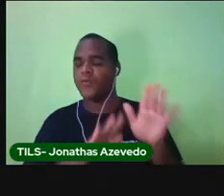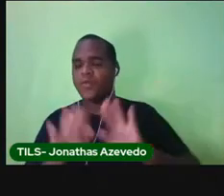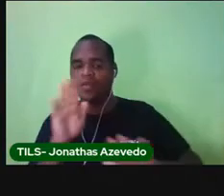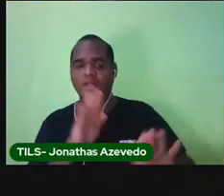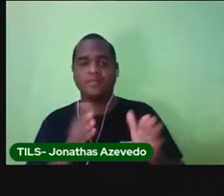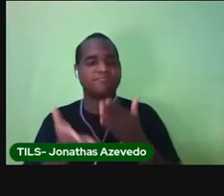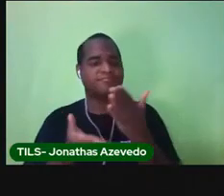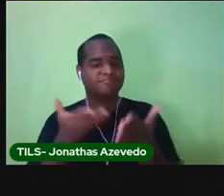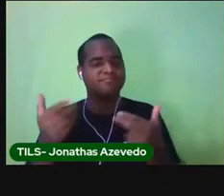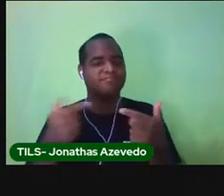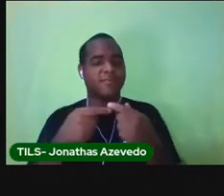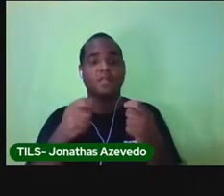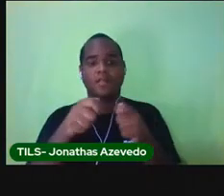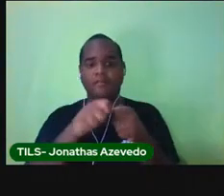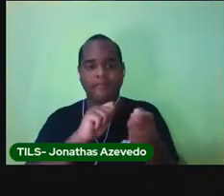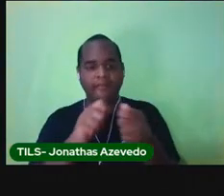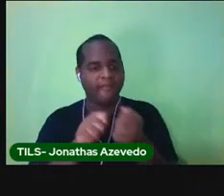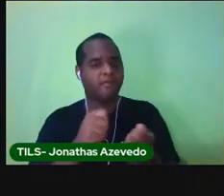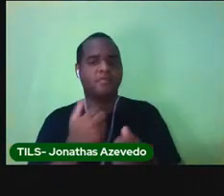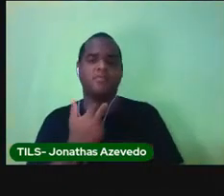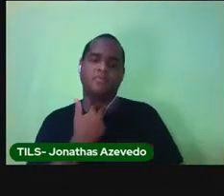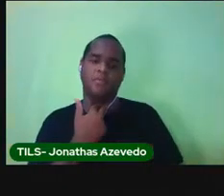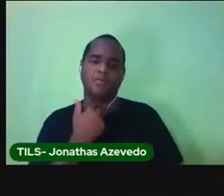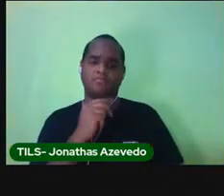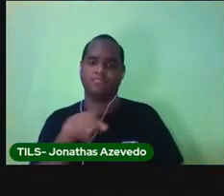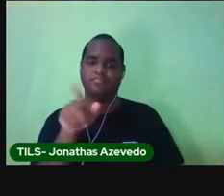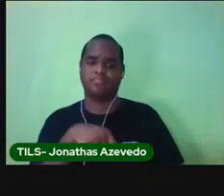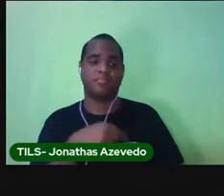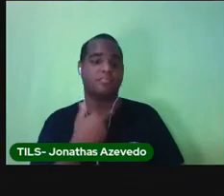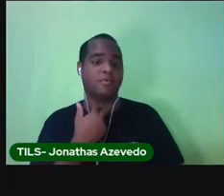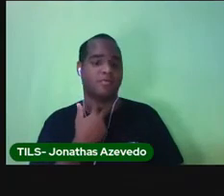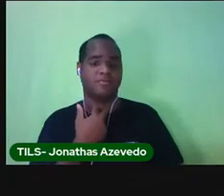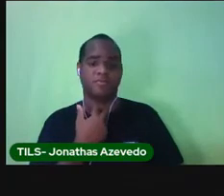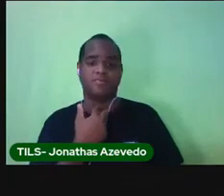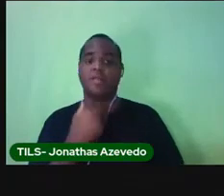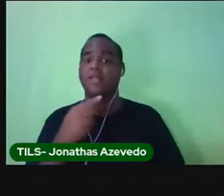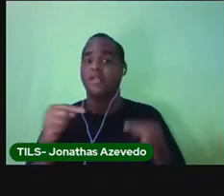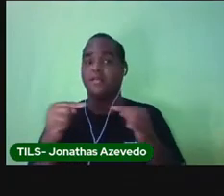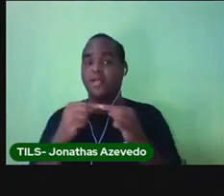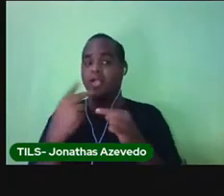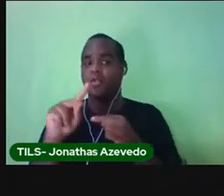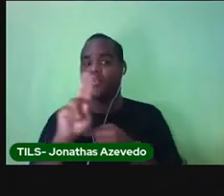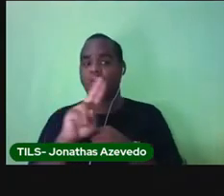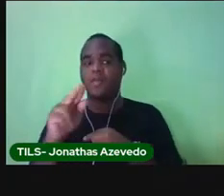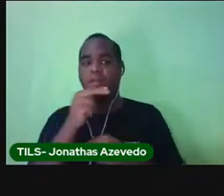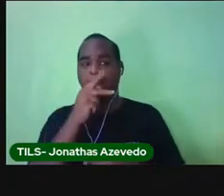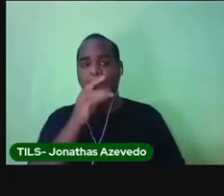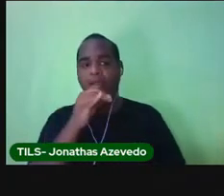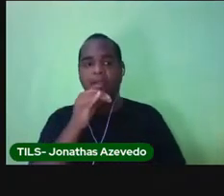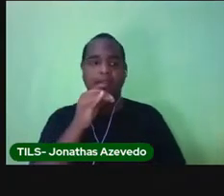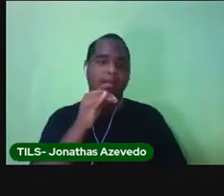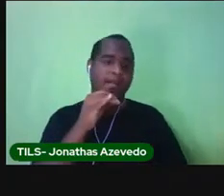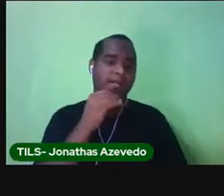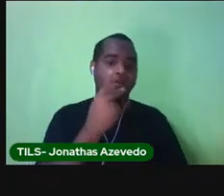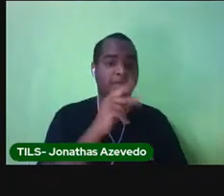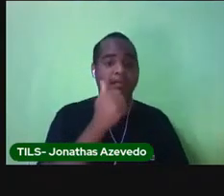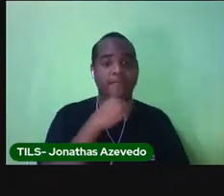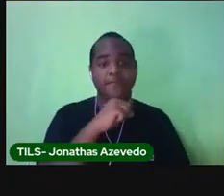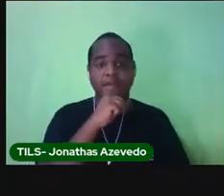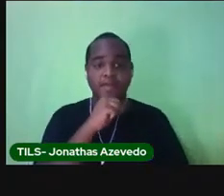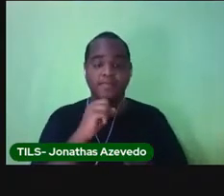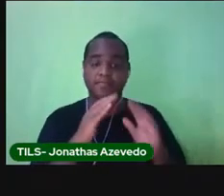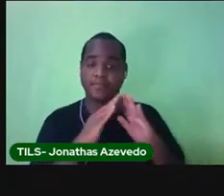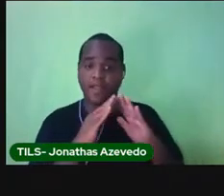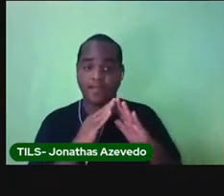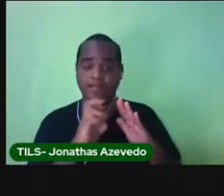não pode ter rasuras. E ele tem tudo sobre mim, o nome dos meus pais, dos meus avós paternos e maternos,